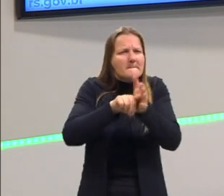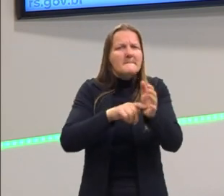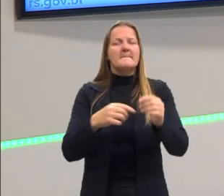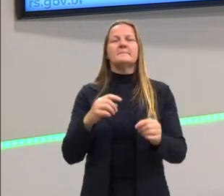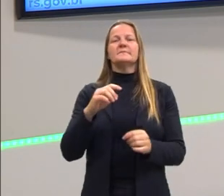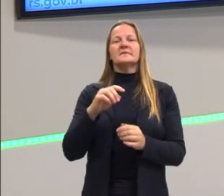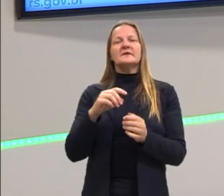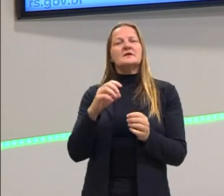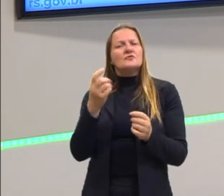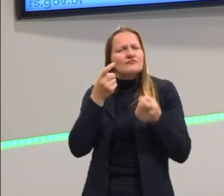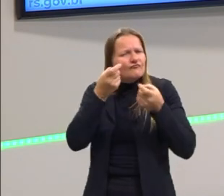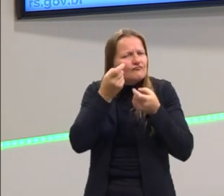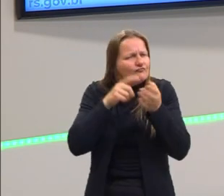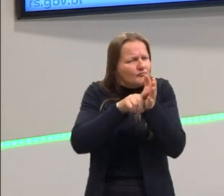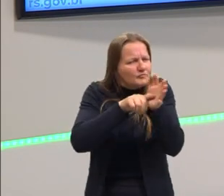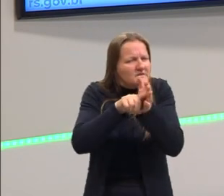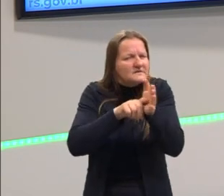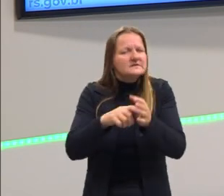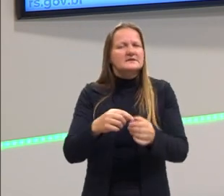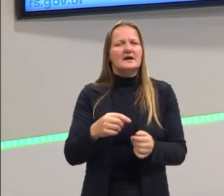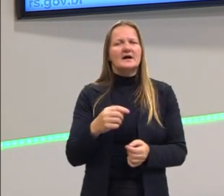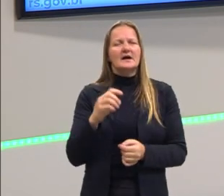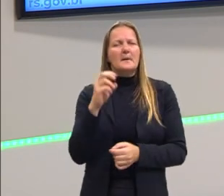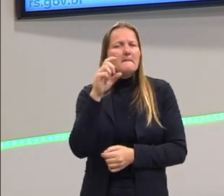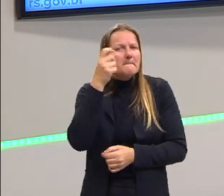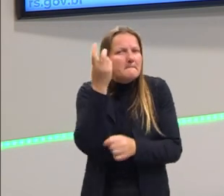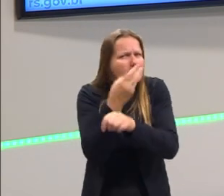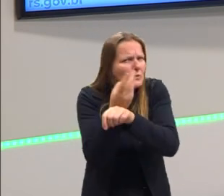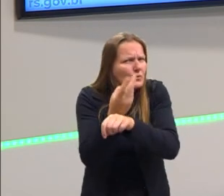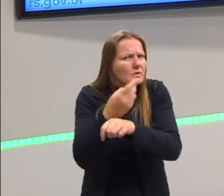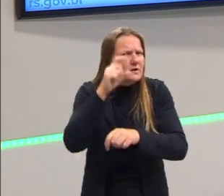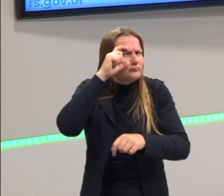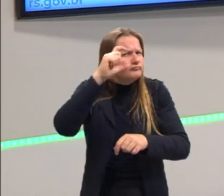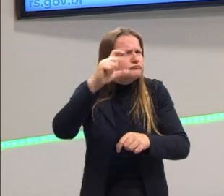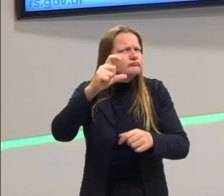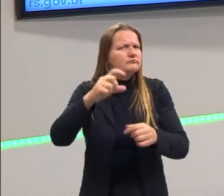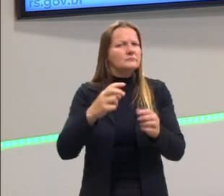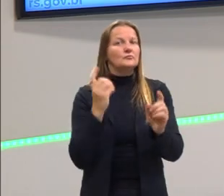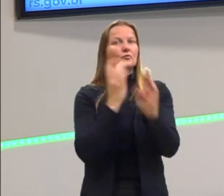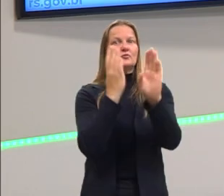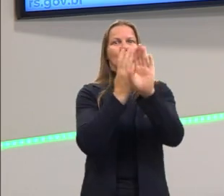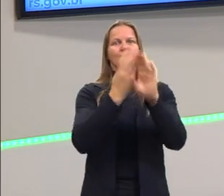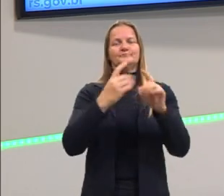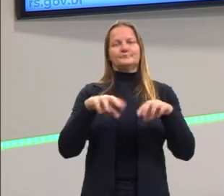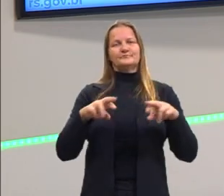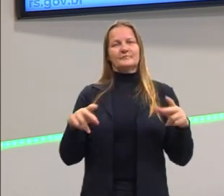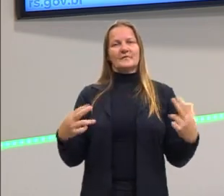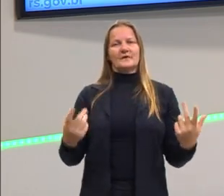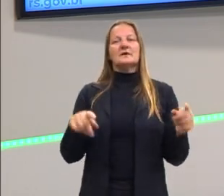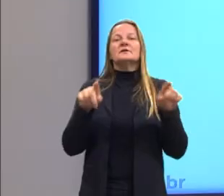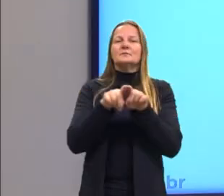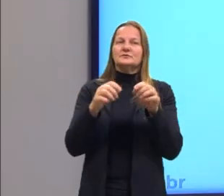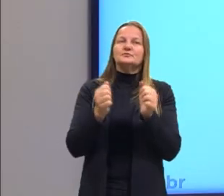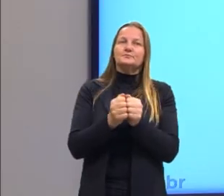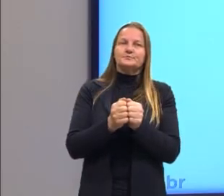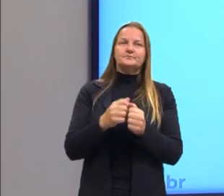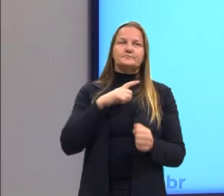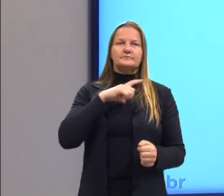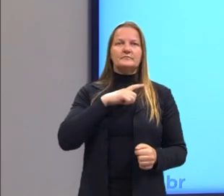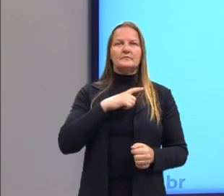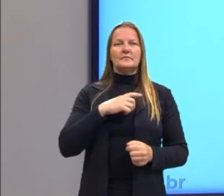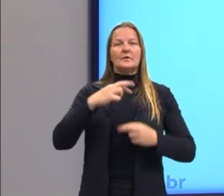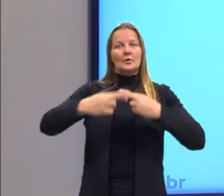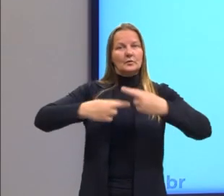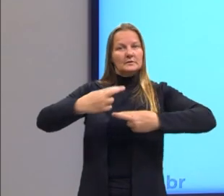buscarem investigações, a serem curiosas, a descobrirem coisas. Também junto a isso, vem aqui o